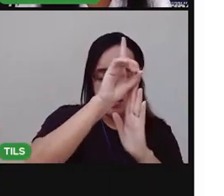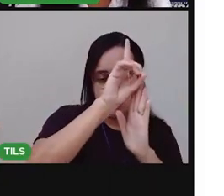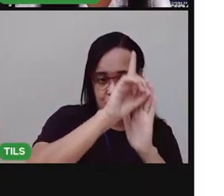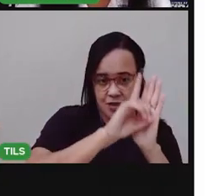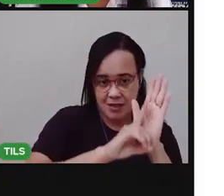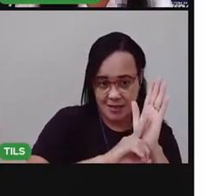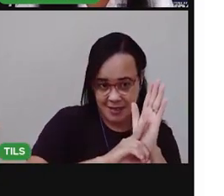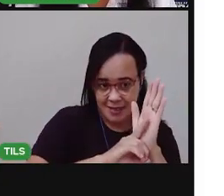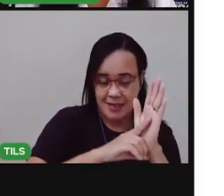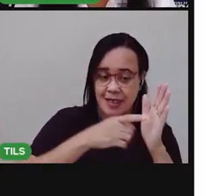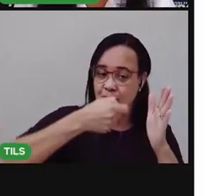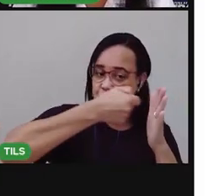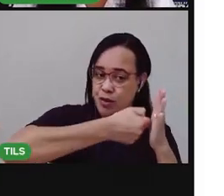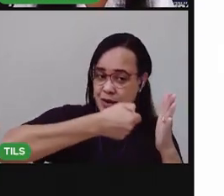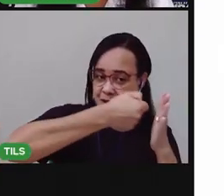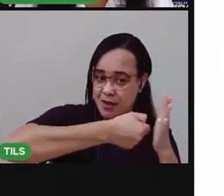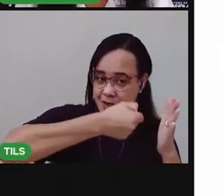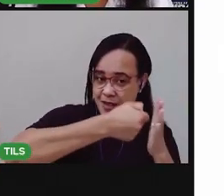Casa.